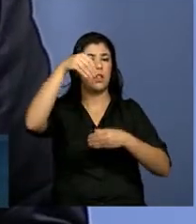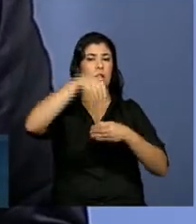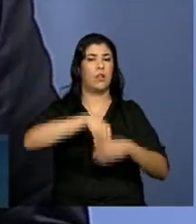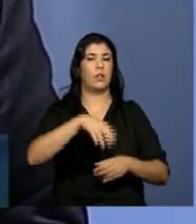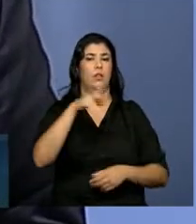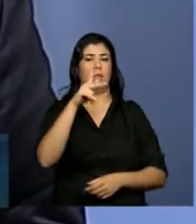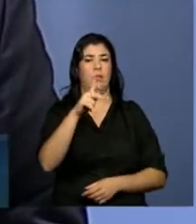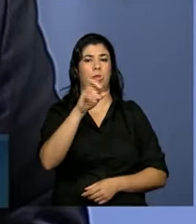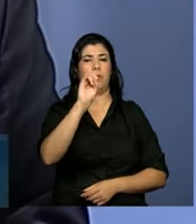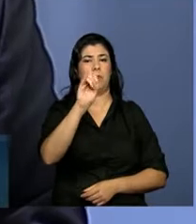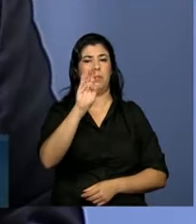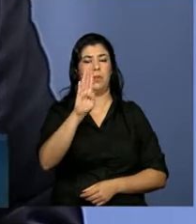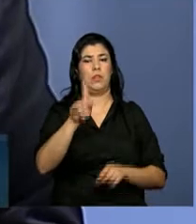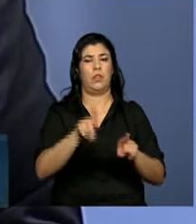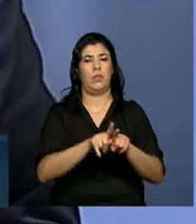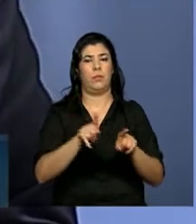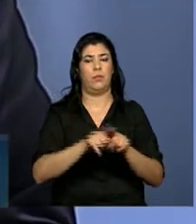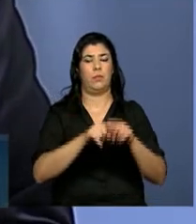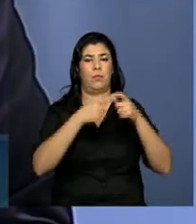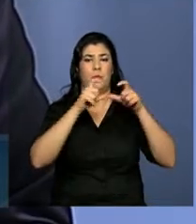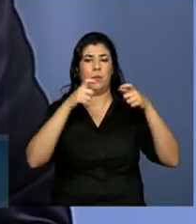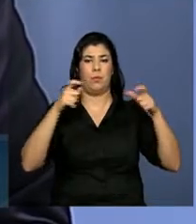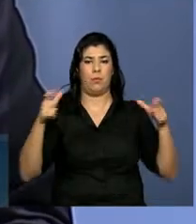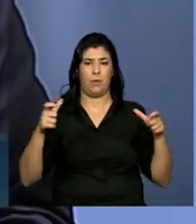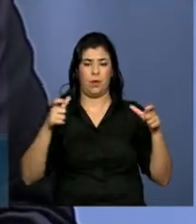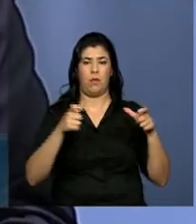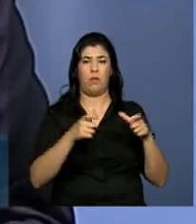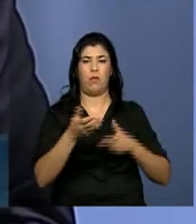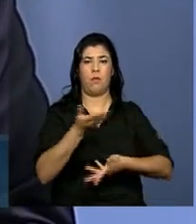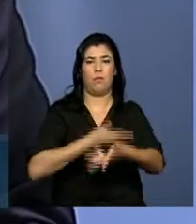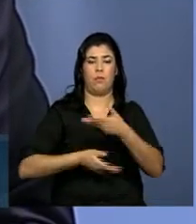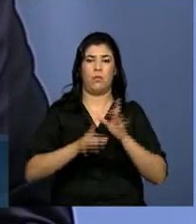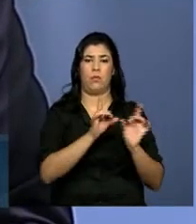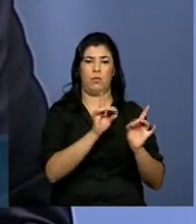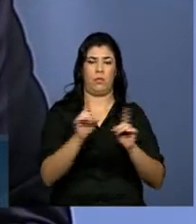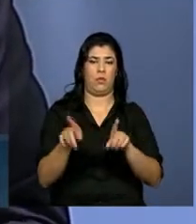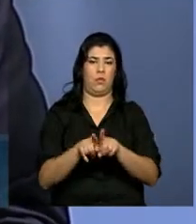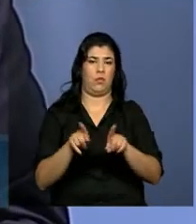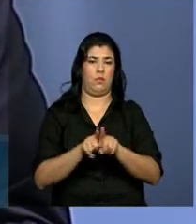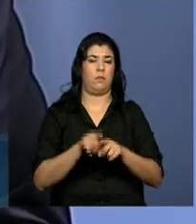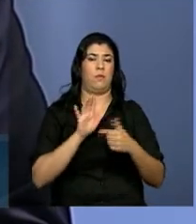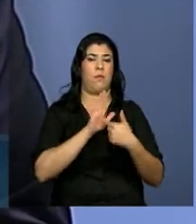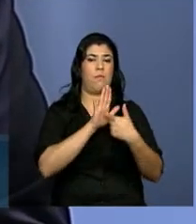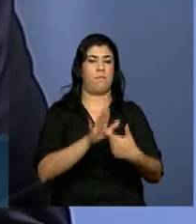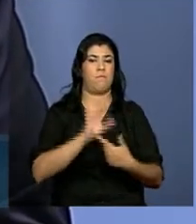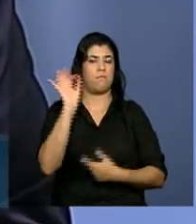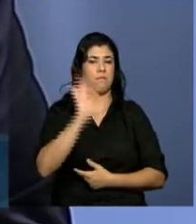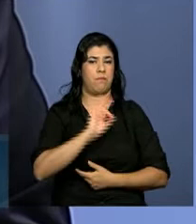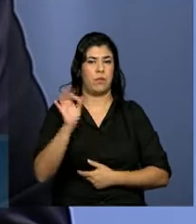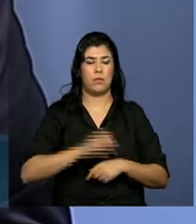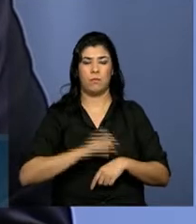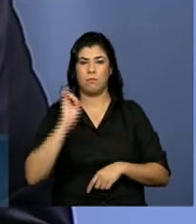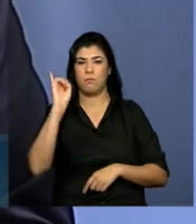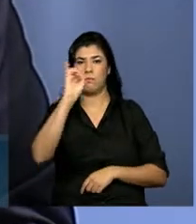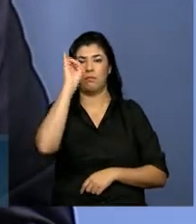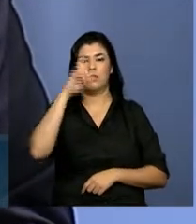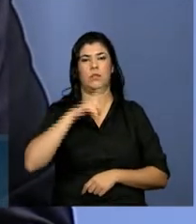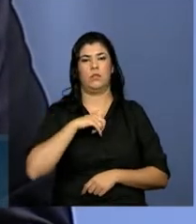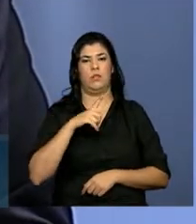ampliação da corrente de comércio num segundo instante. E devo dizer que são impactos muito relevantes.